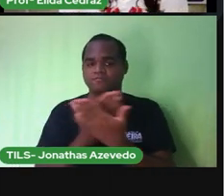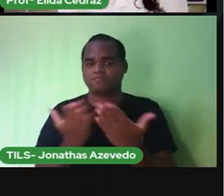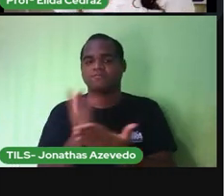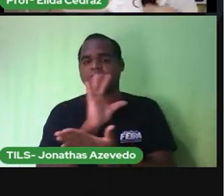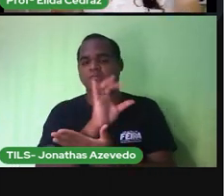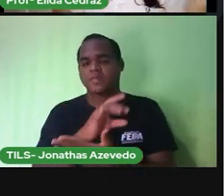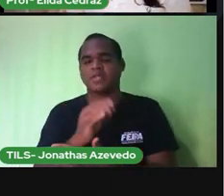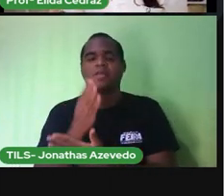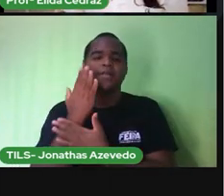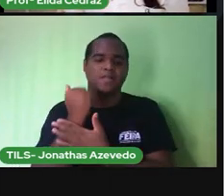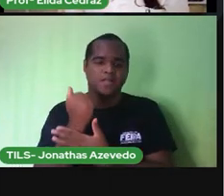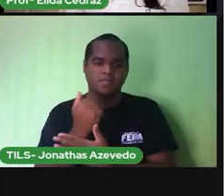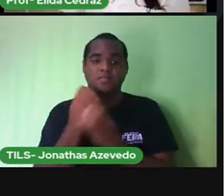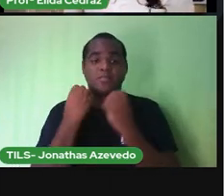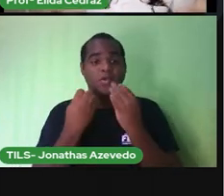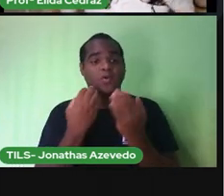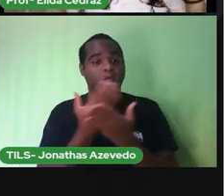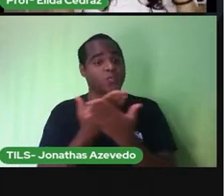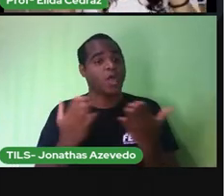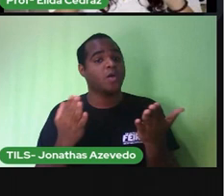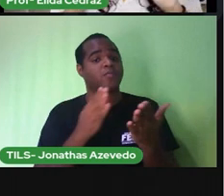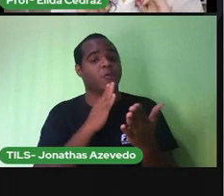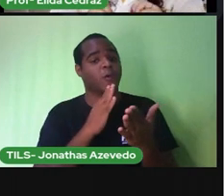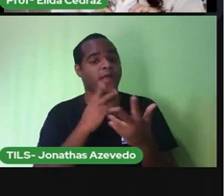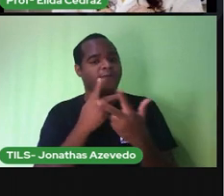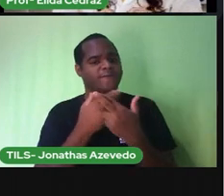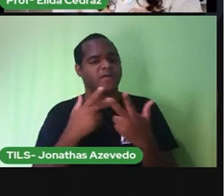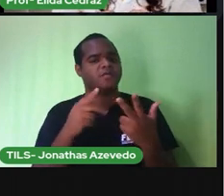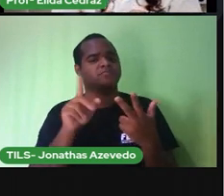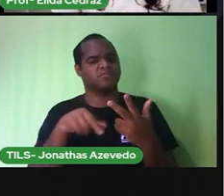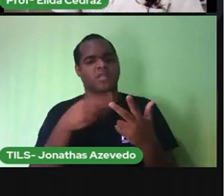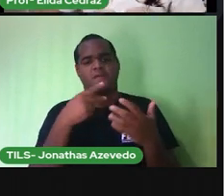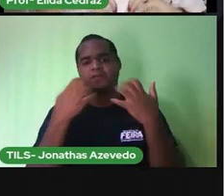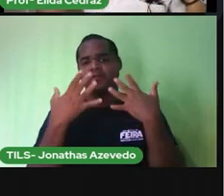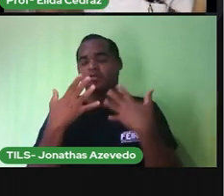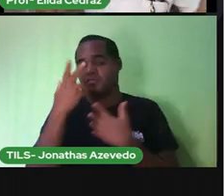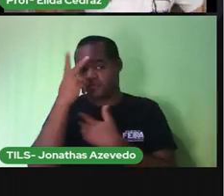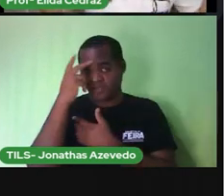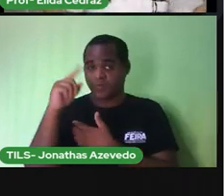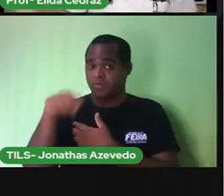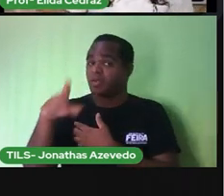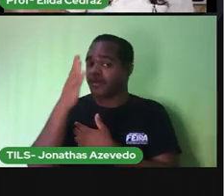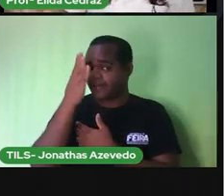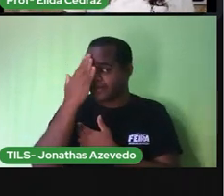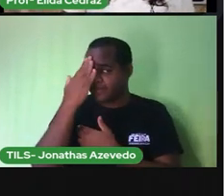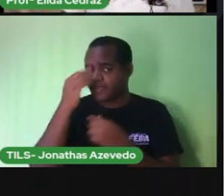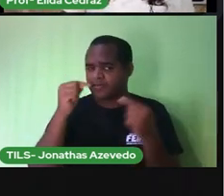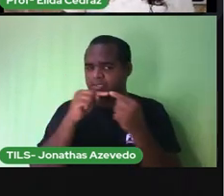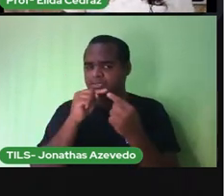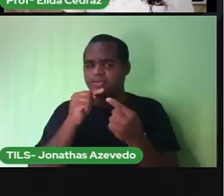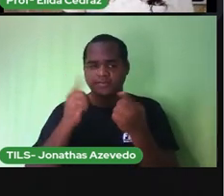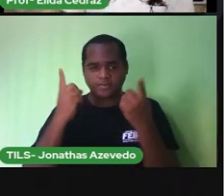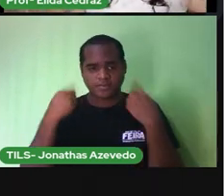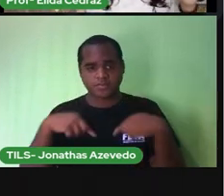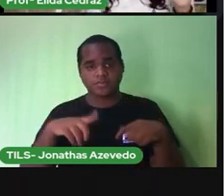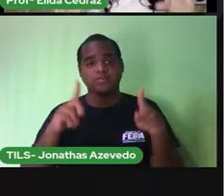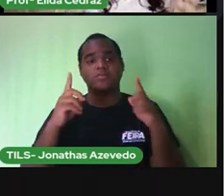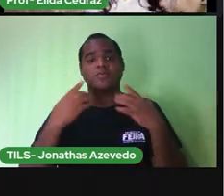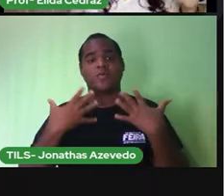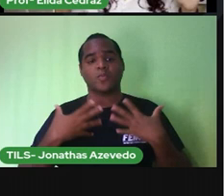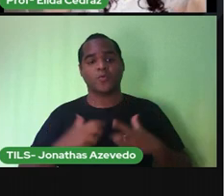conhecimento para outras pessoas quanto mais pessoas souberem da importância da higiene coletiva